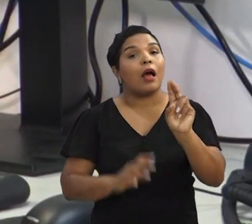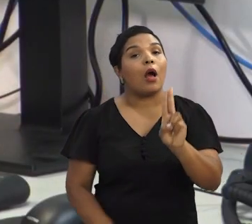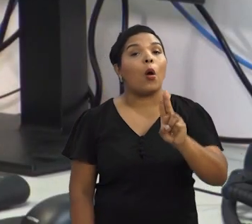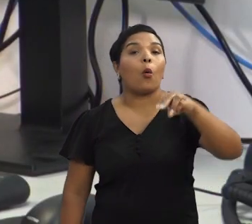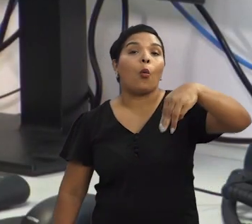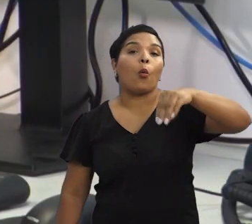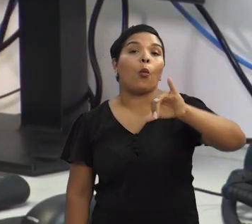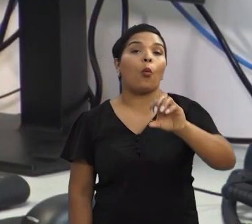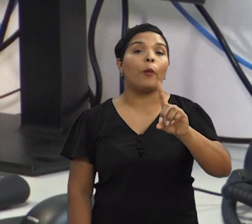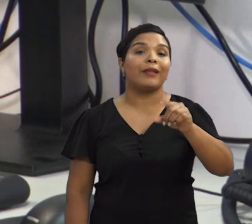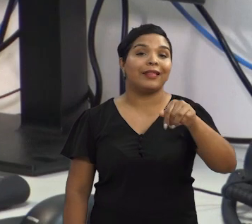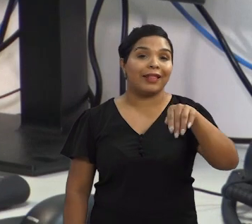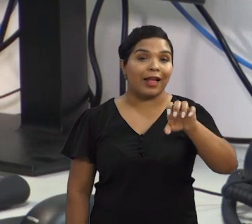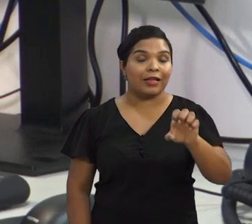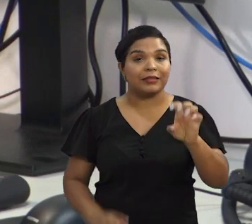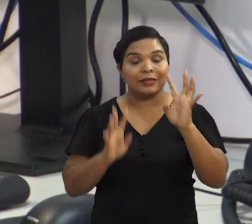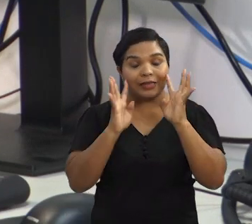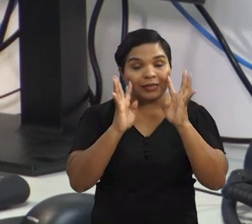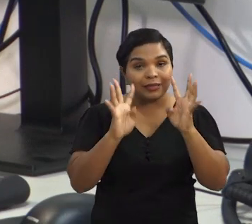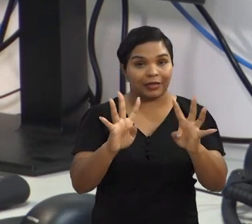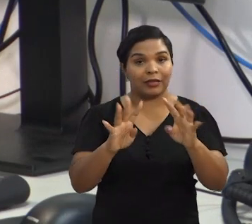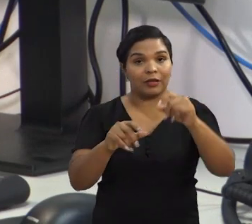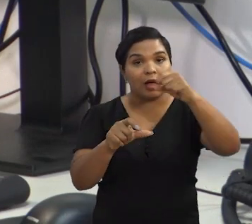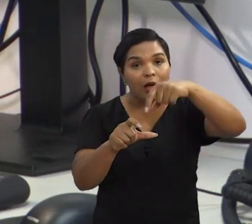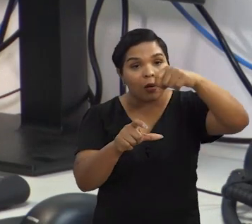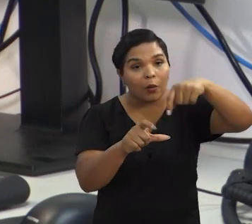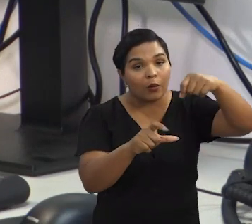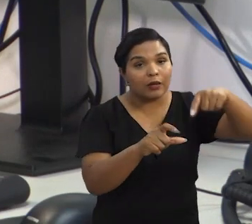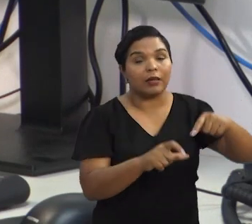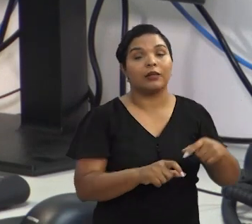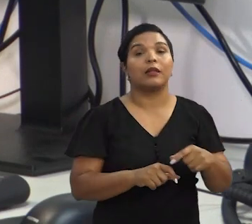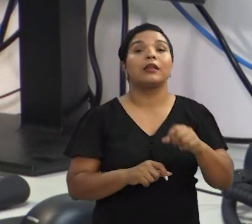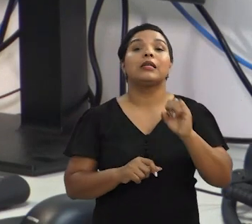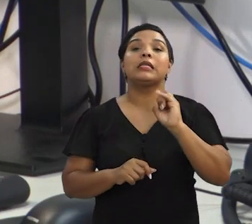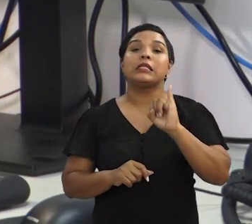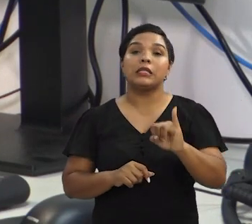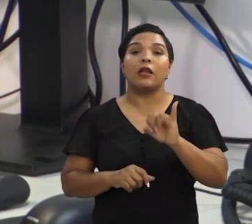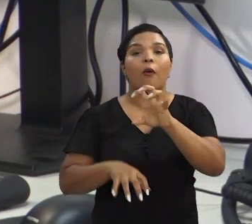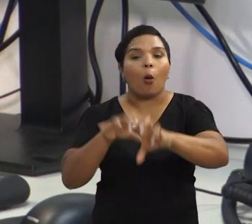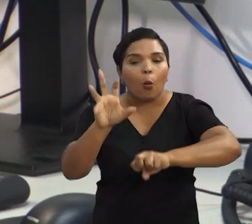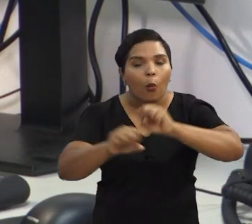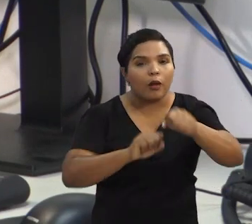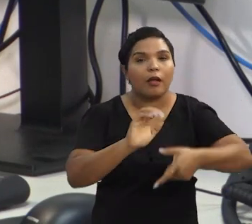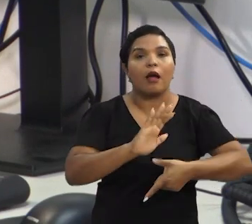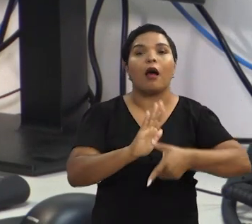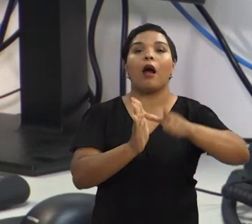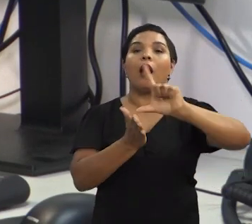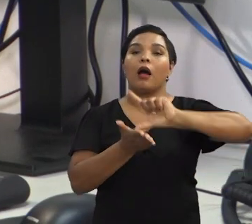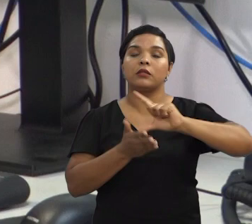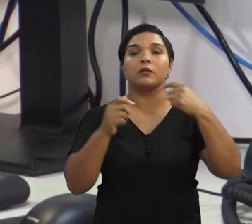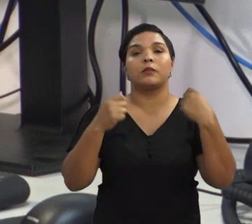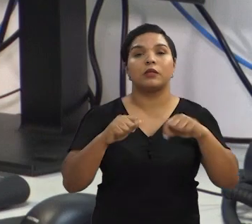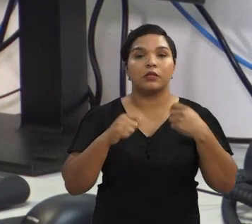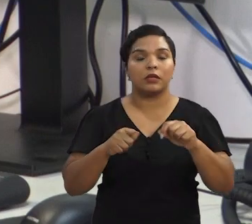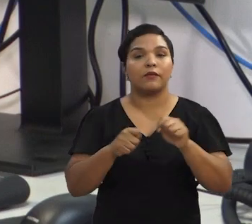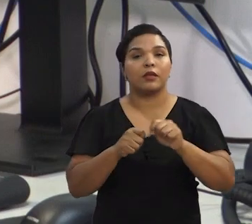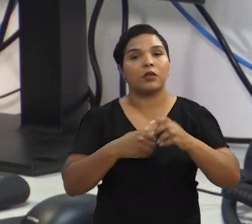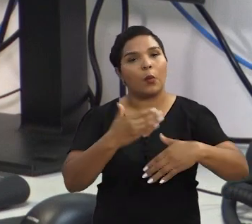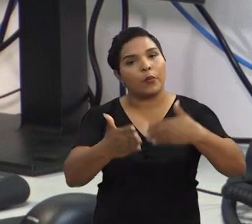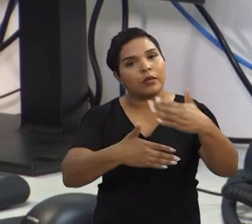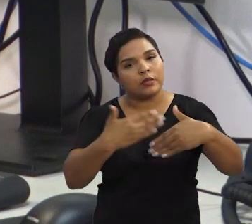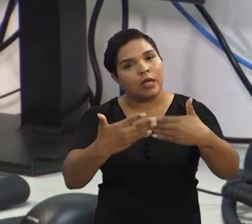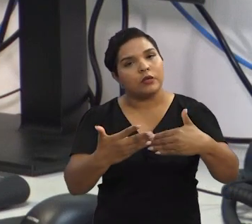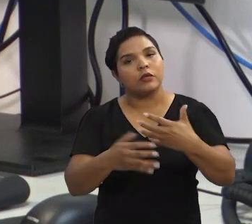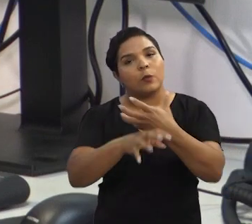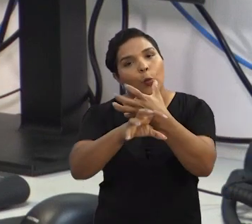correta para fazer essa colheita. Como a gente sabe, se ele for colher antes, ele vai ter que fazer um